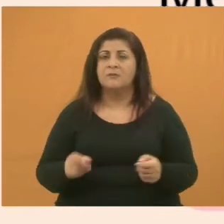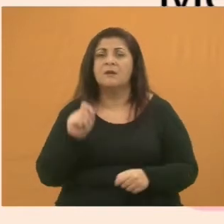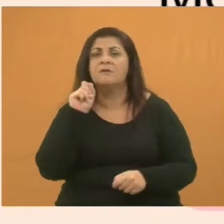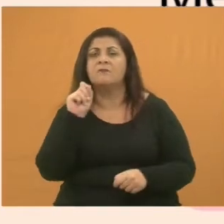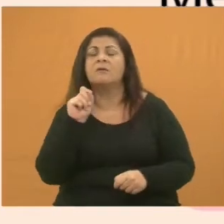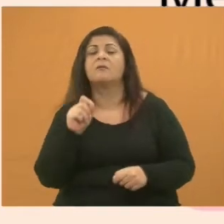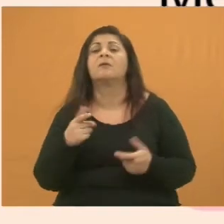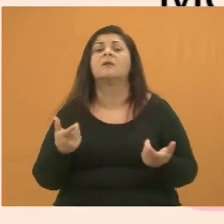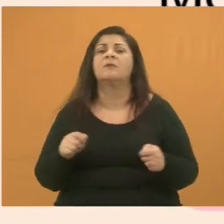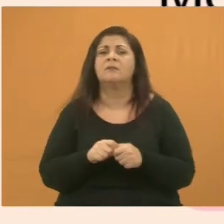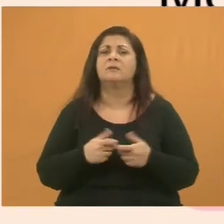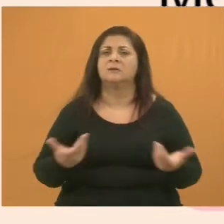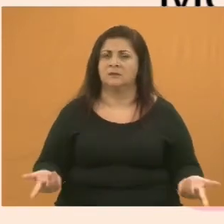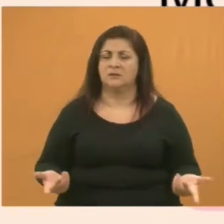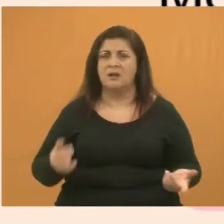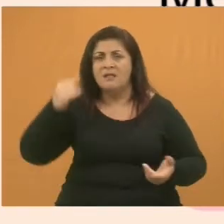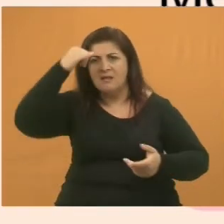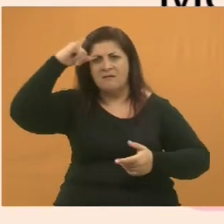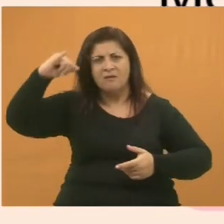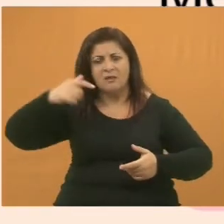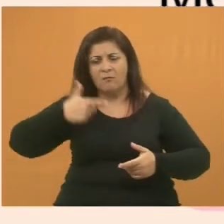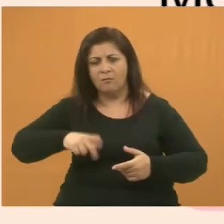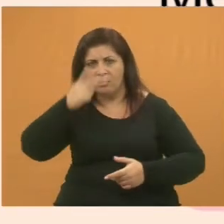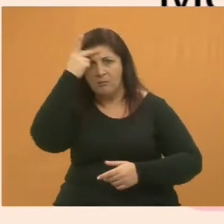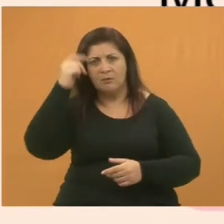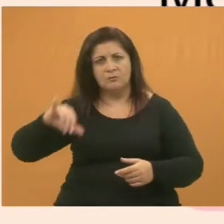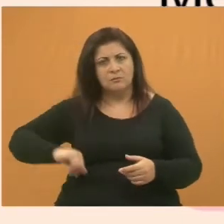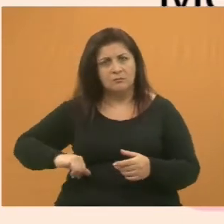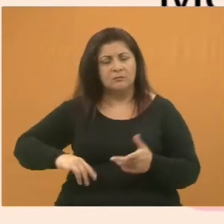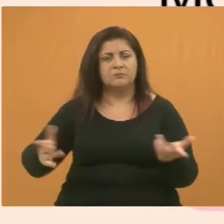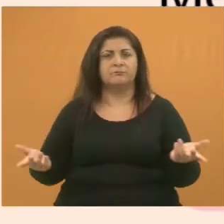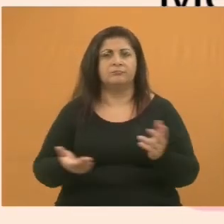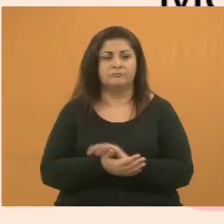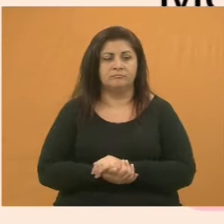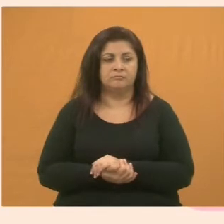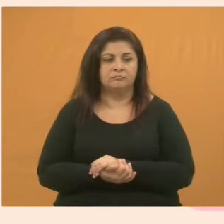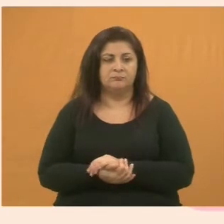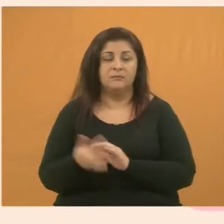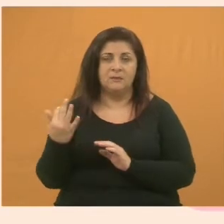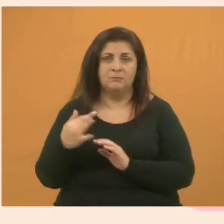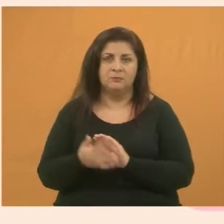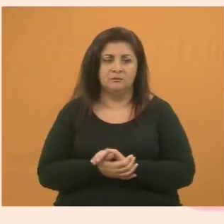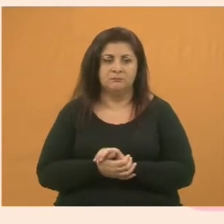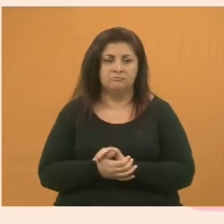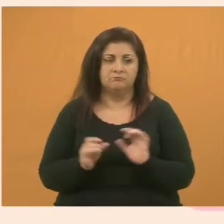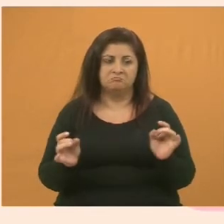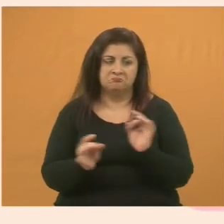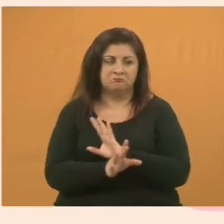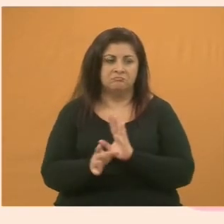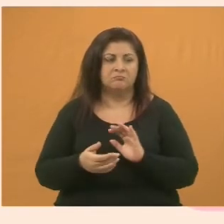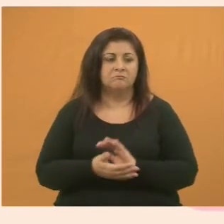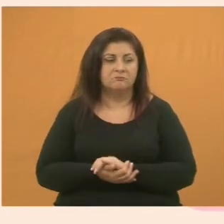para evitar que mais pessoas se machuquem. Próximo. Só para encerrar,